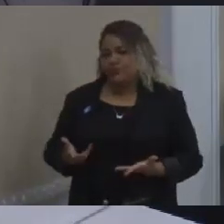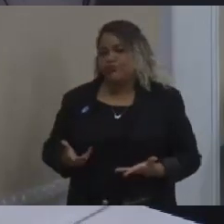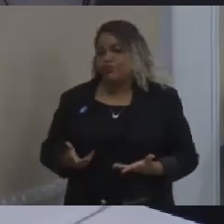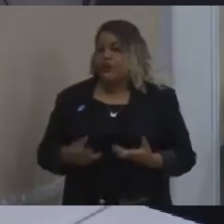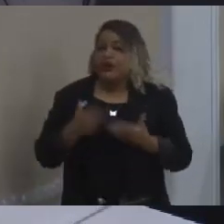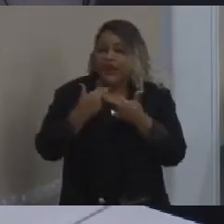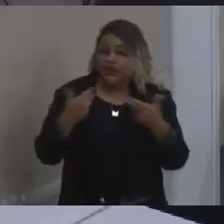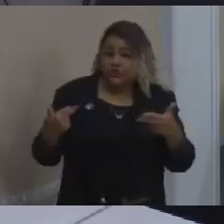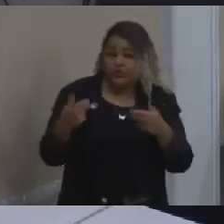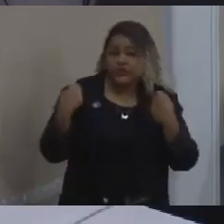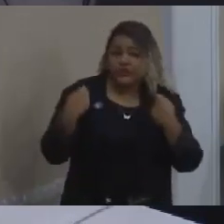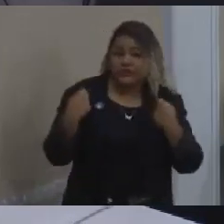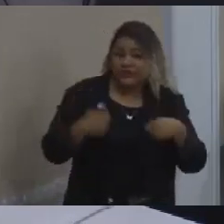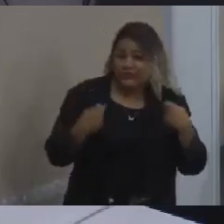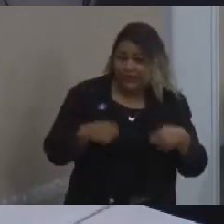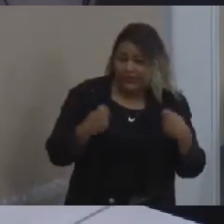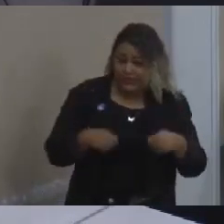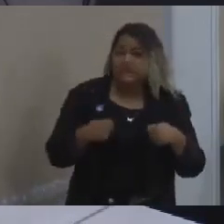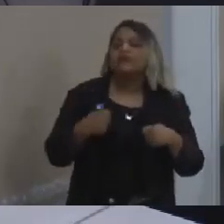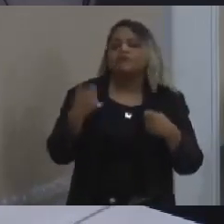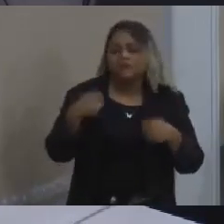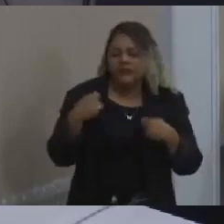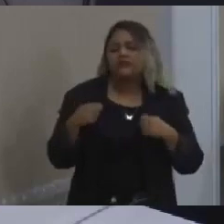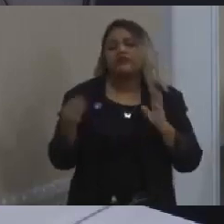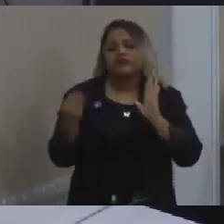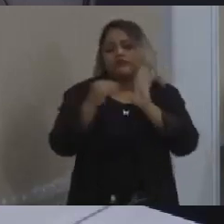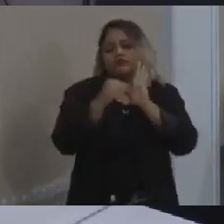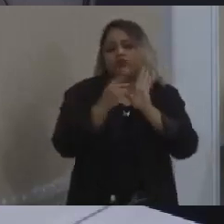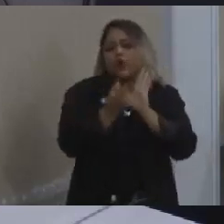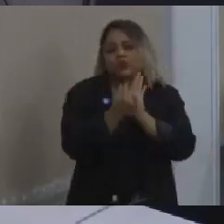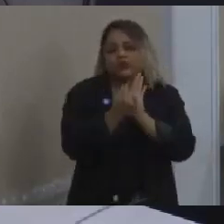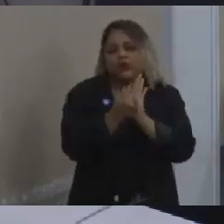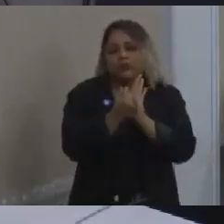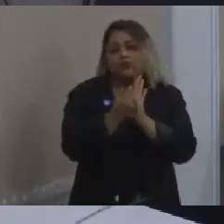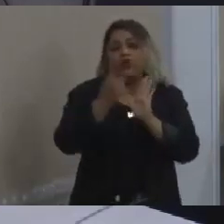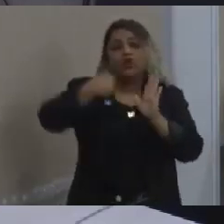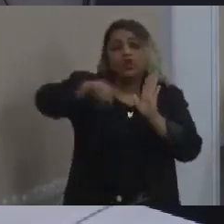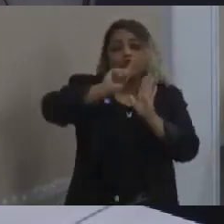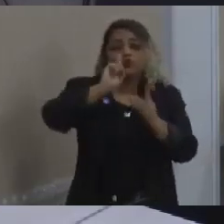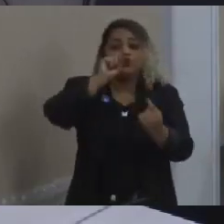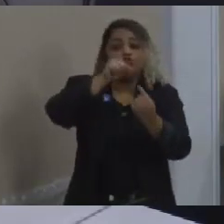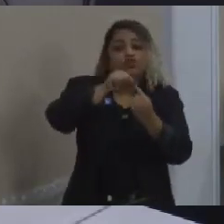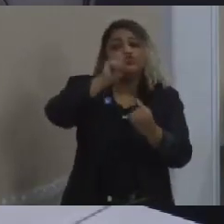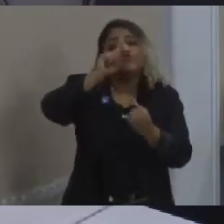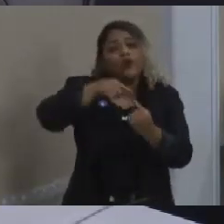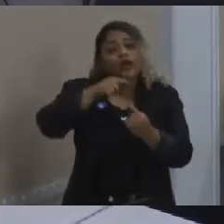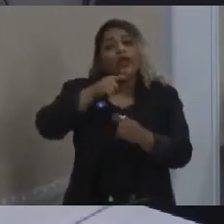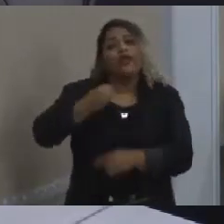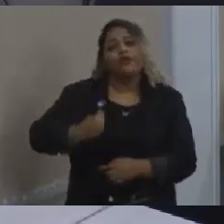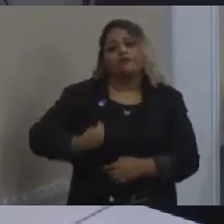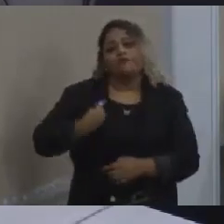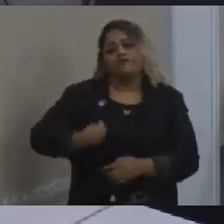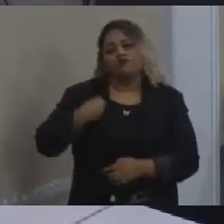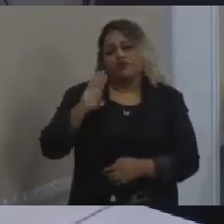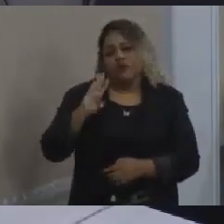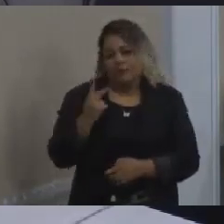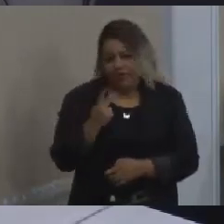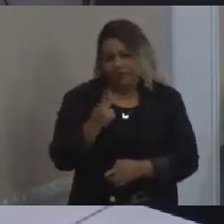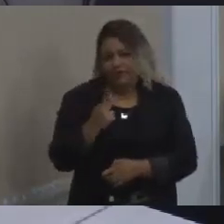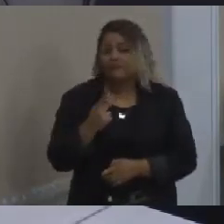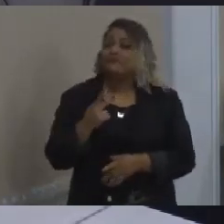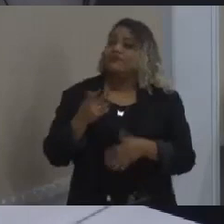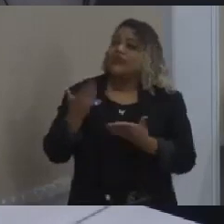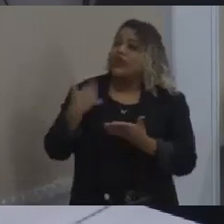tem que estar previsto no orçamento e o que a gente quer é a cidade funcionando. Eu acabei falando muito, mas eu espero que vocês, todos os secretários,